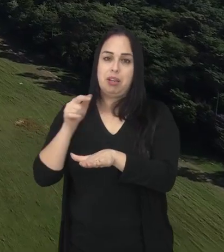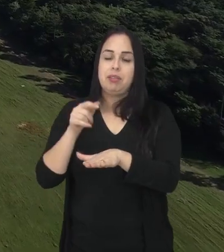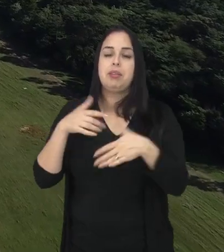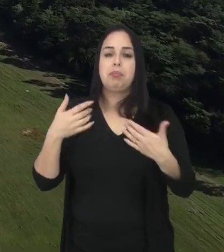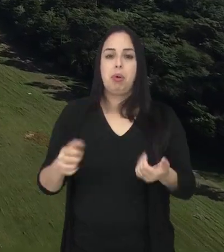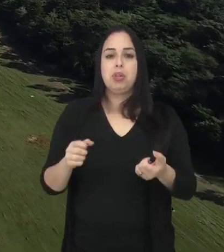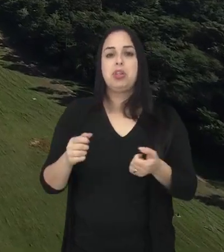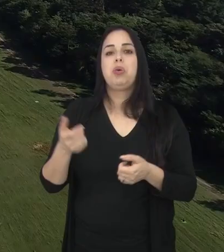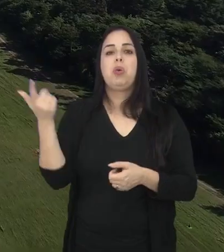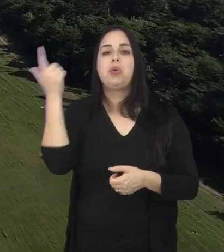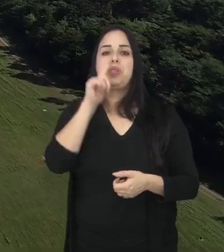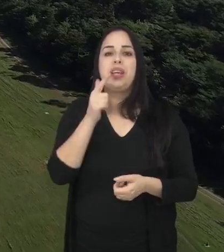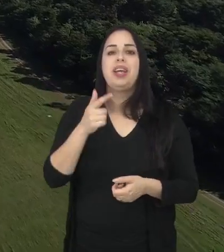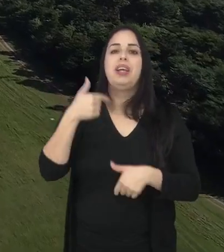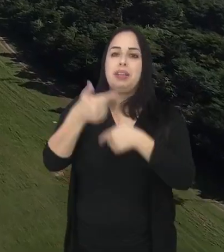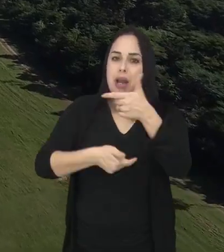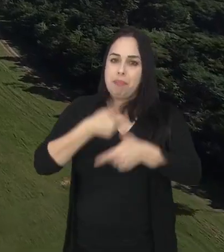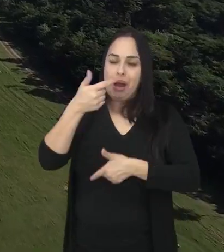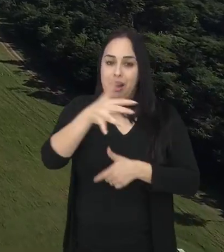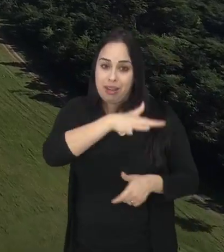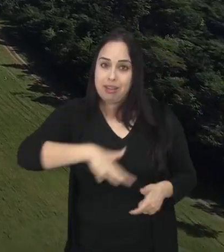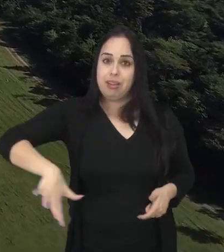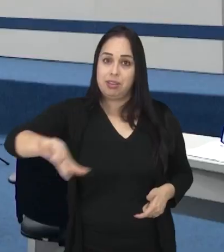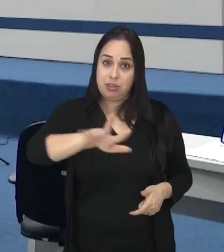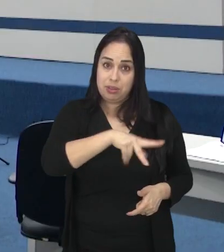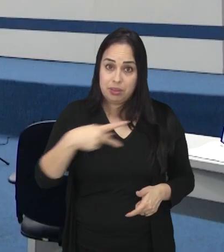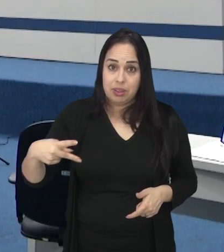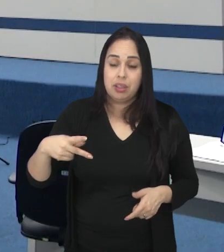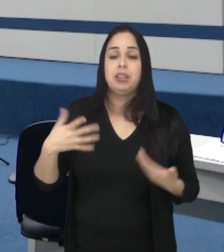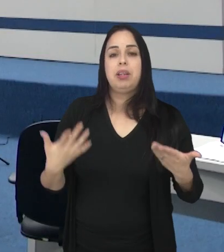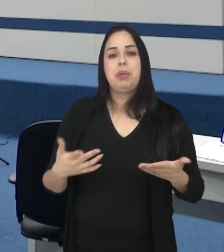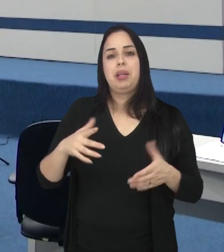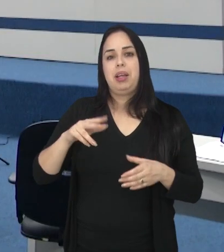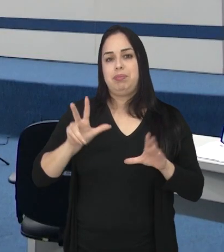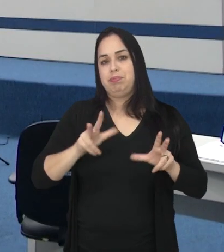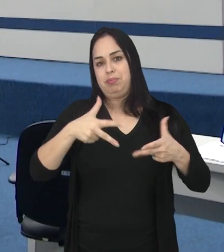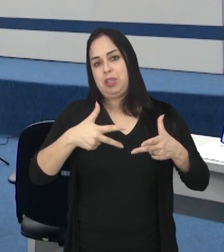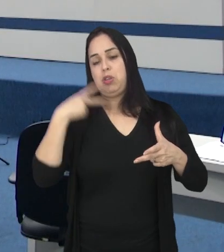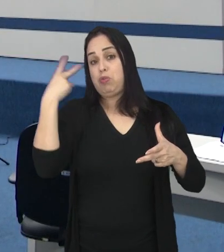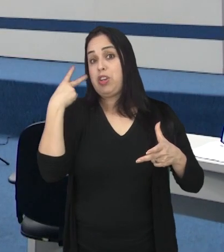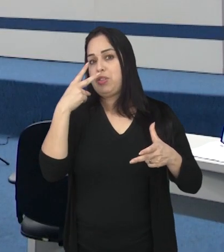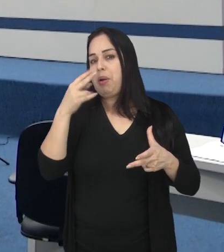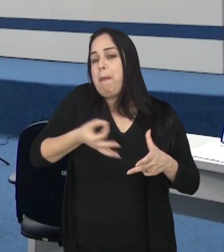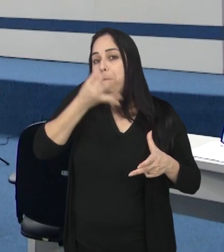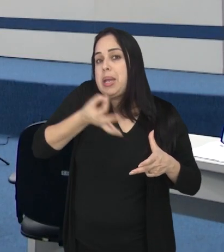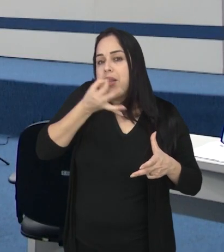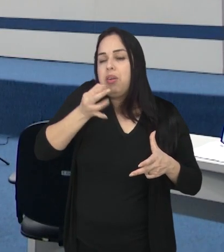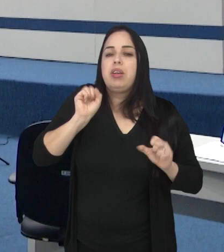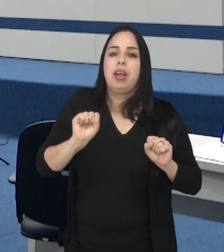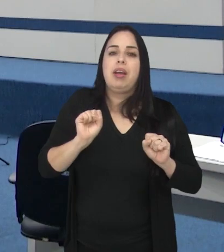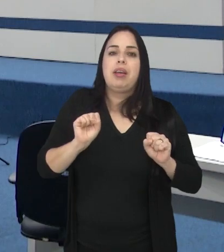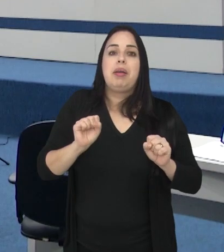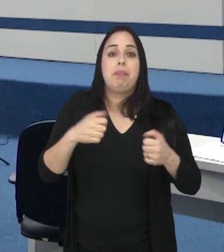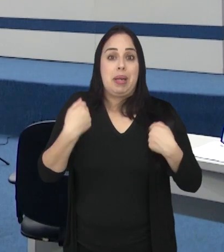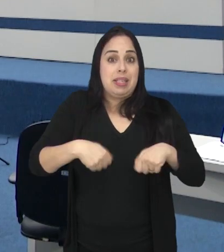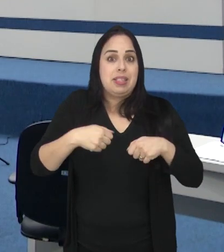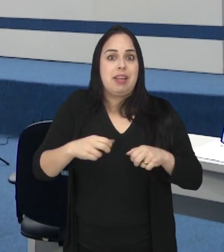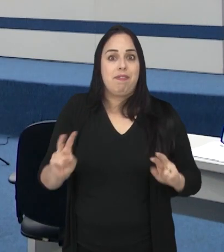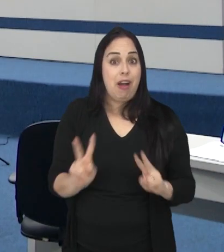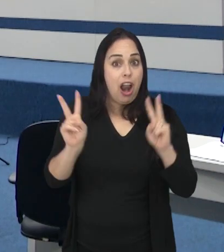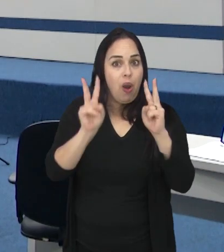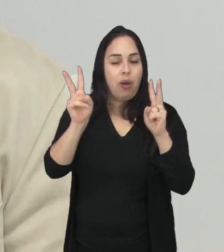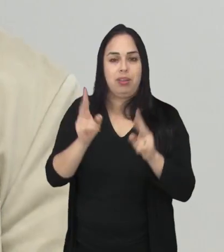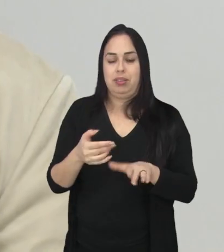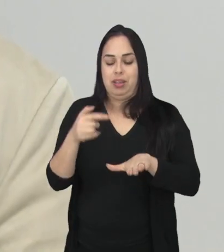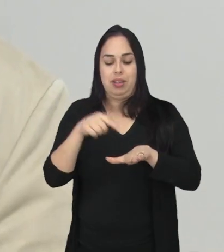decisão que pode trazer emprego e renda para a região. E na Câmara de São José, os vereadores acreditam que é preciso valorizar esse